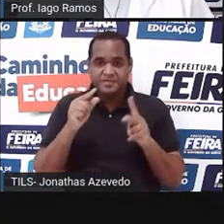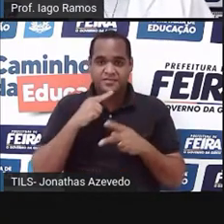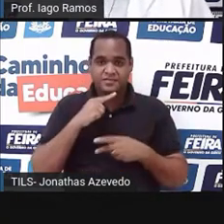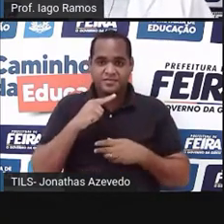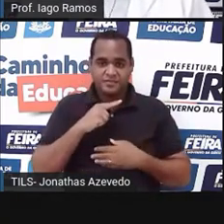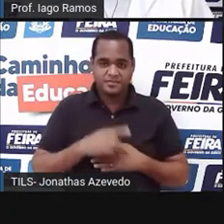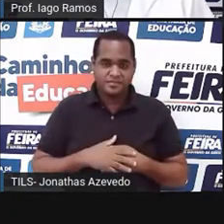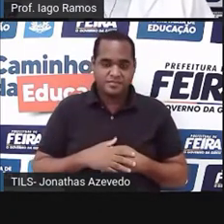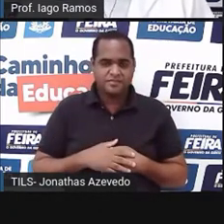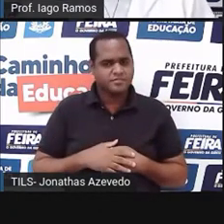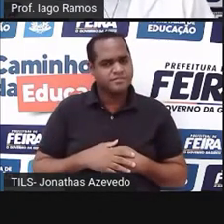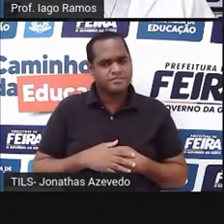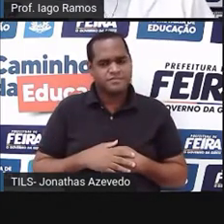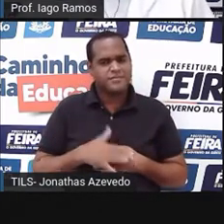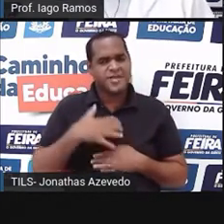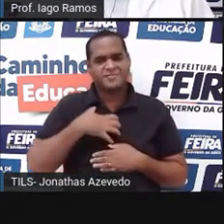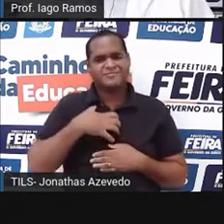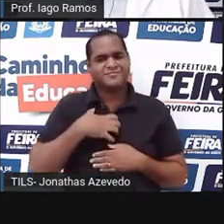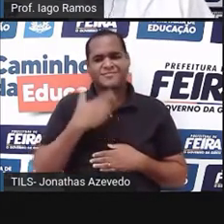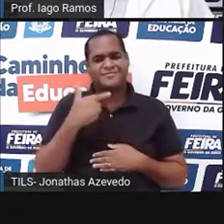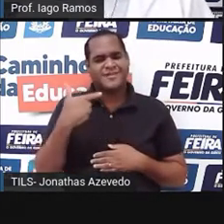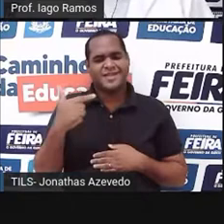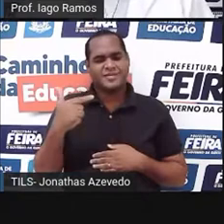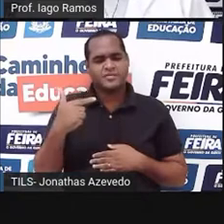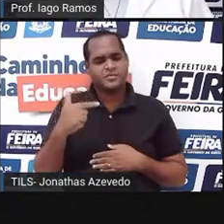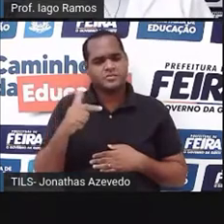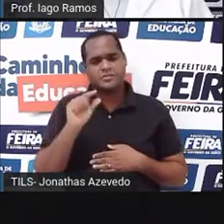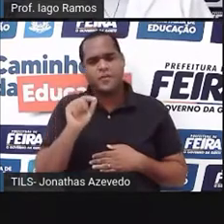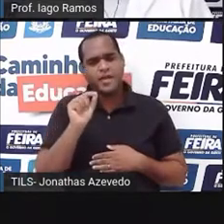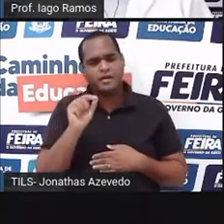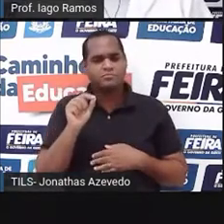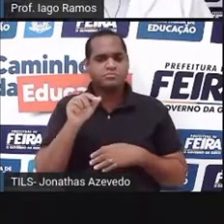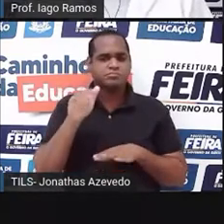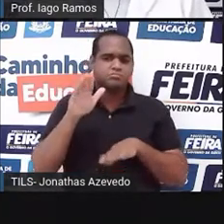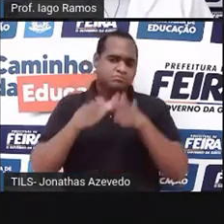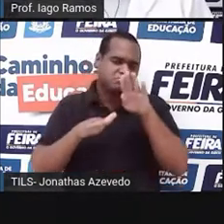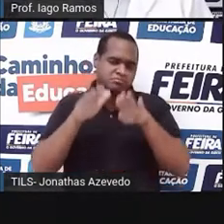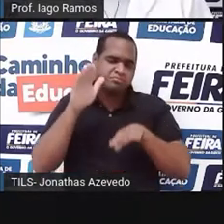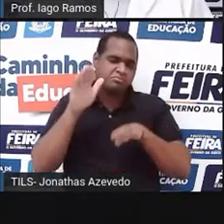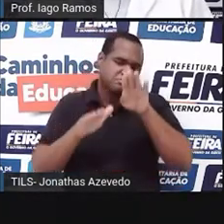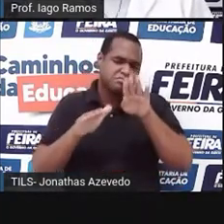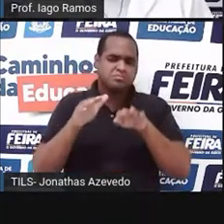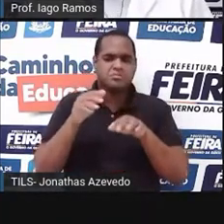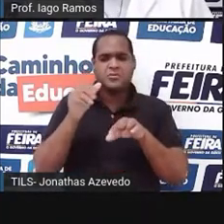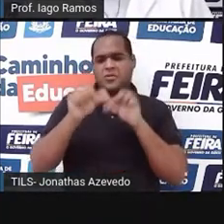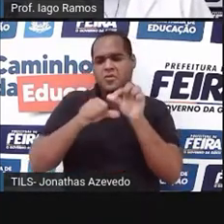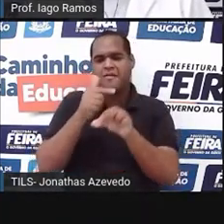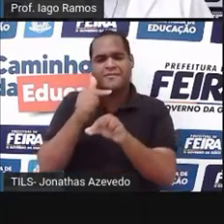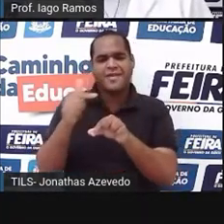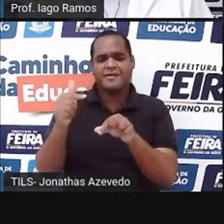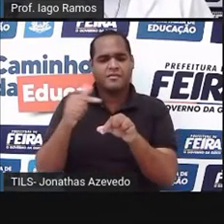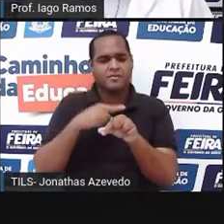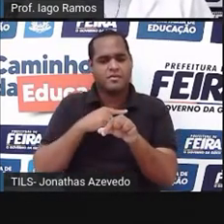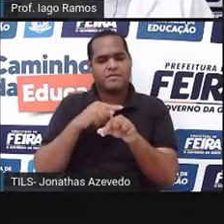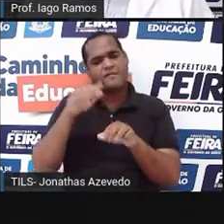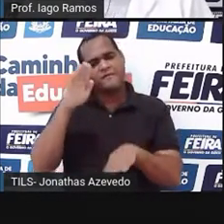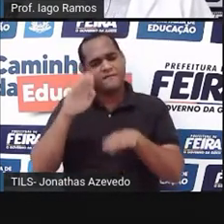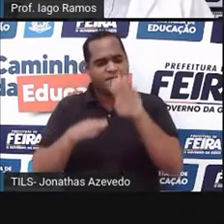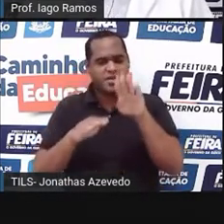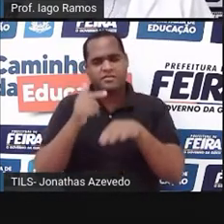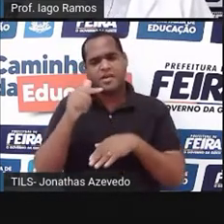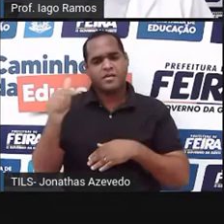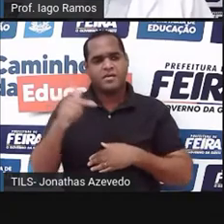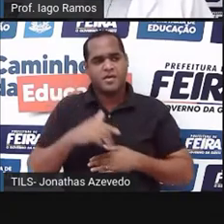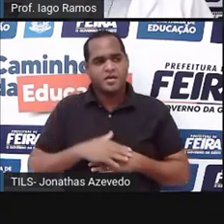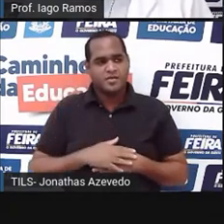Invariáveis não faz sentido, porque invariável significa não muda, não varia. E